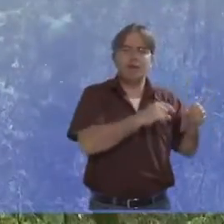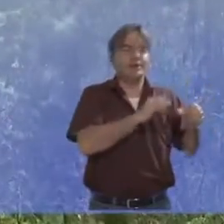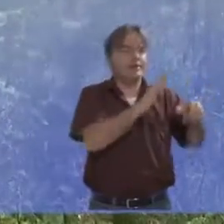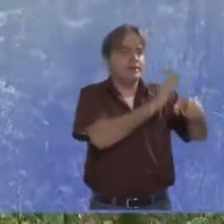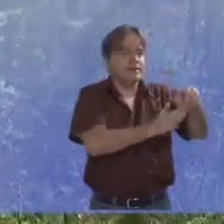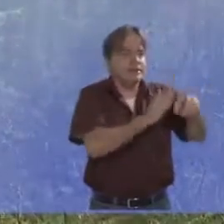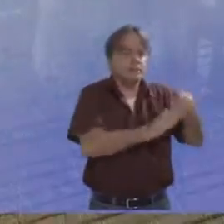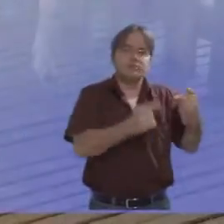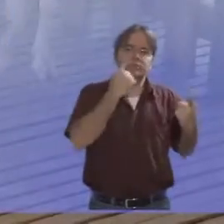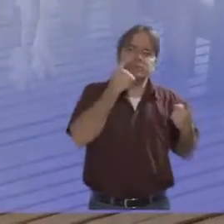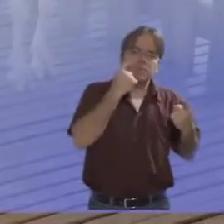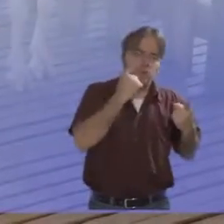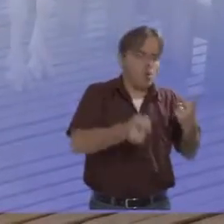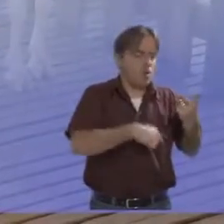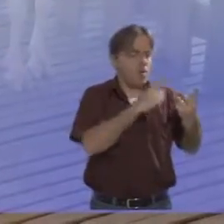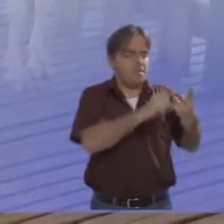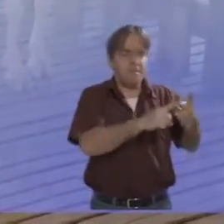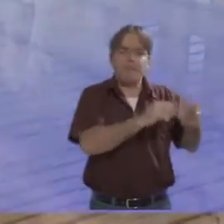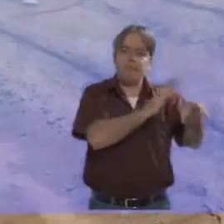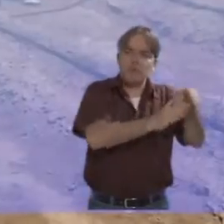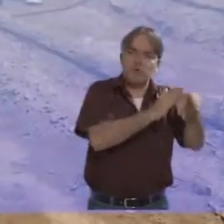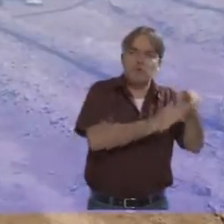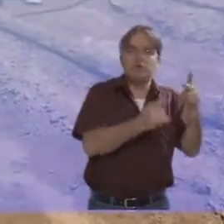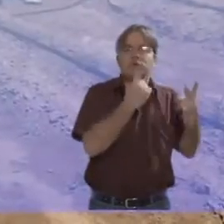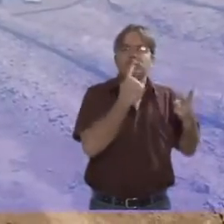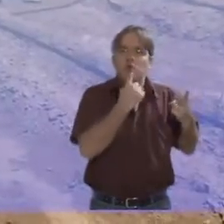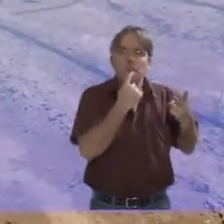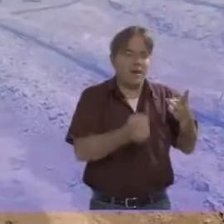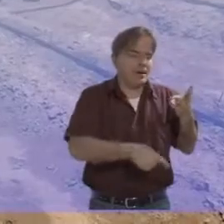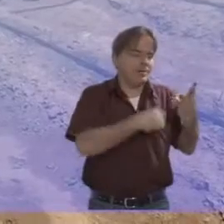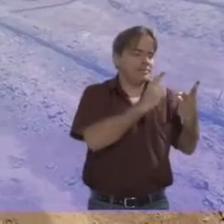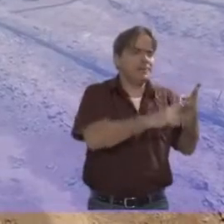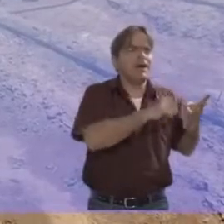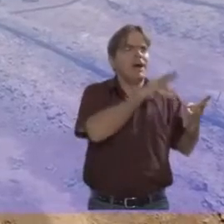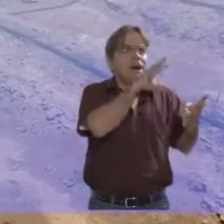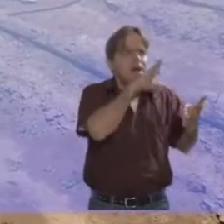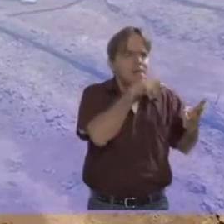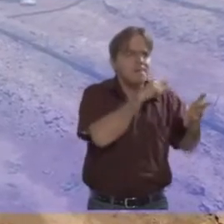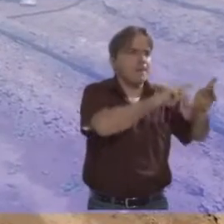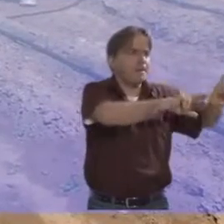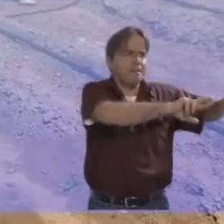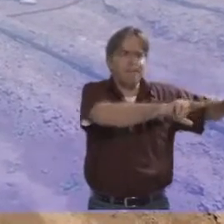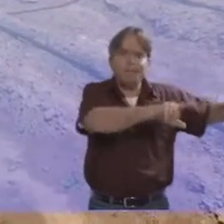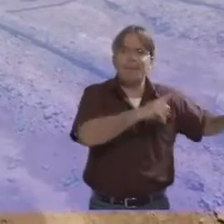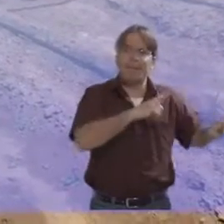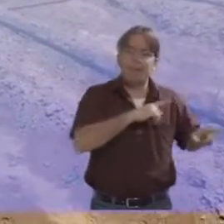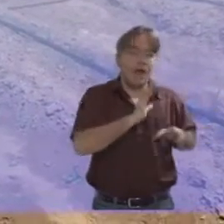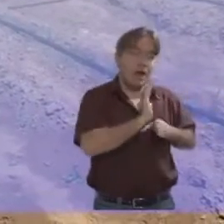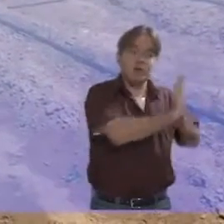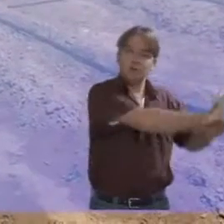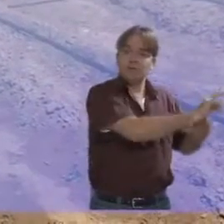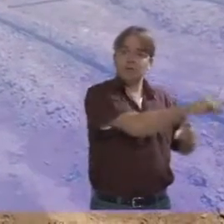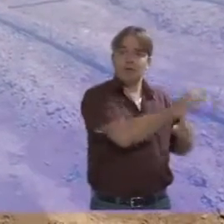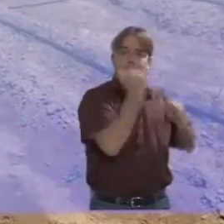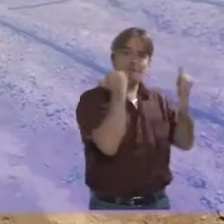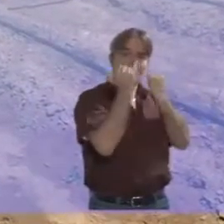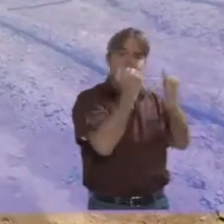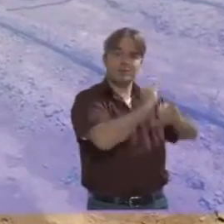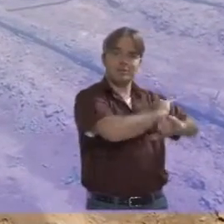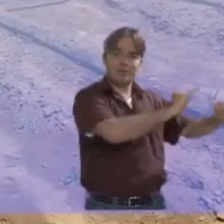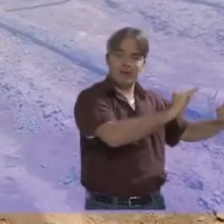várias culturas, com animais, e também as publicações que já foram feitas, tese de doutorado,